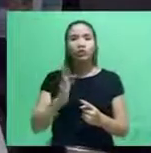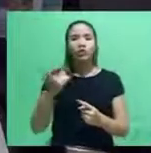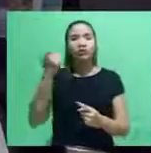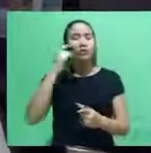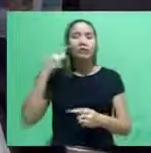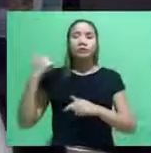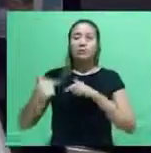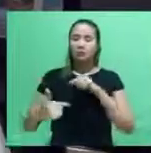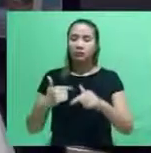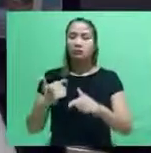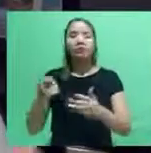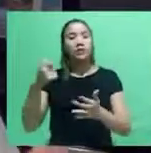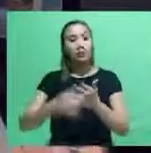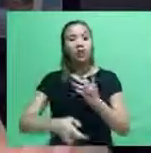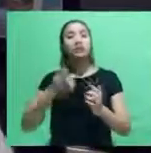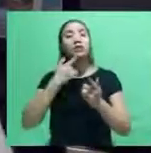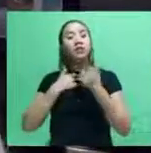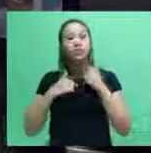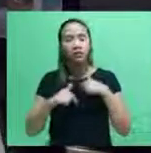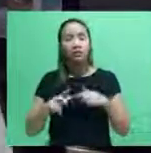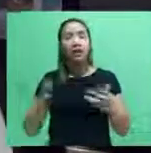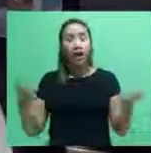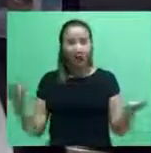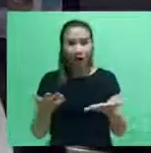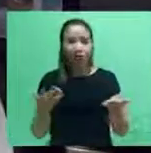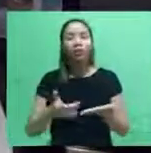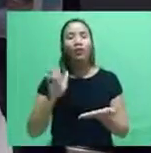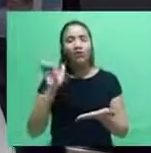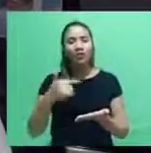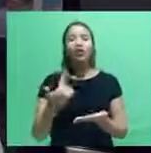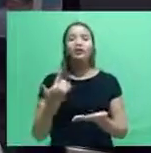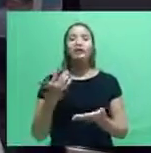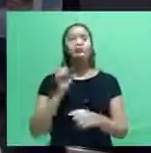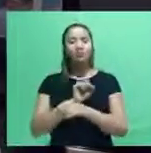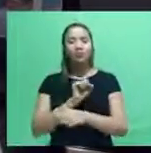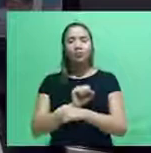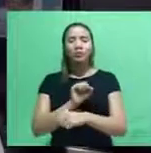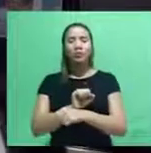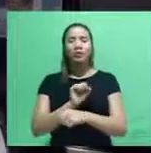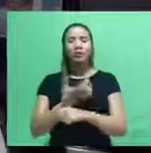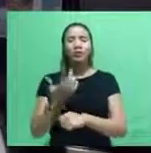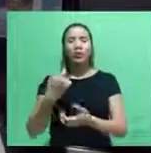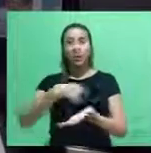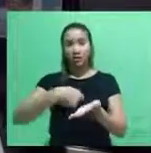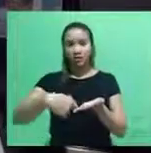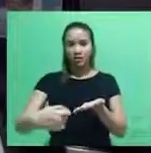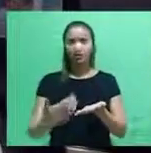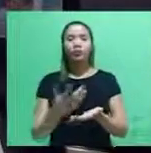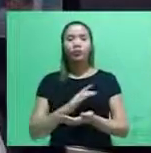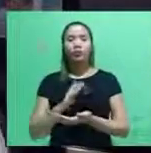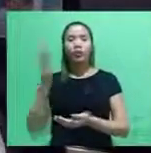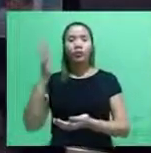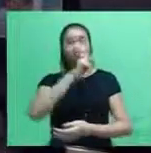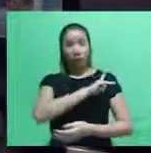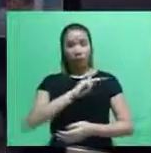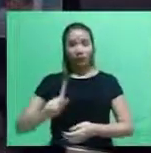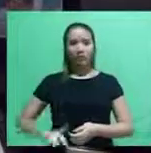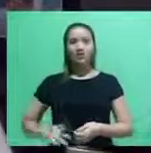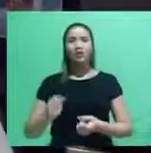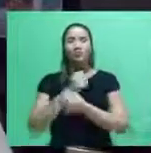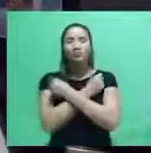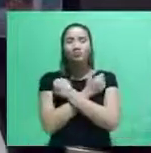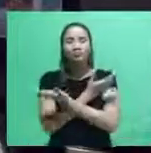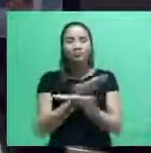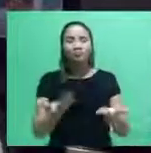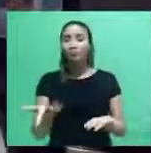paraense desejava e que com esta iniciativa agora, aguardando só a sanção presidencial. Um abraço a todos,